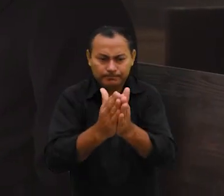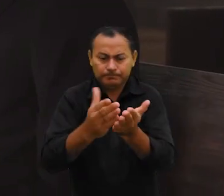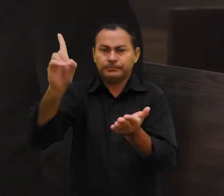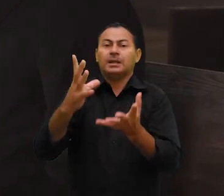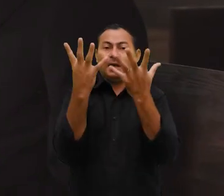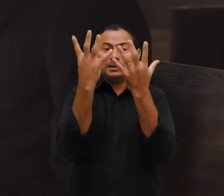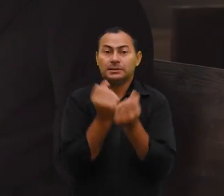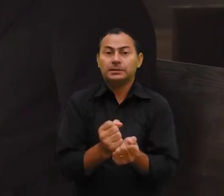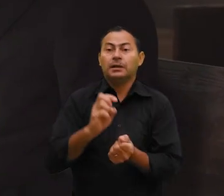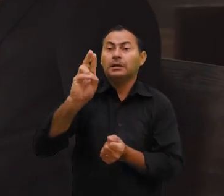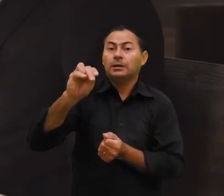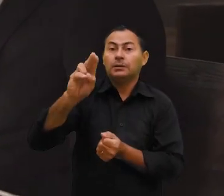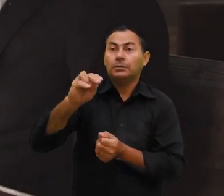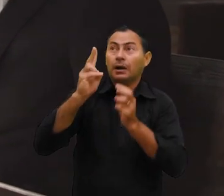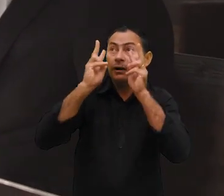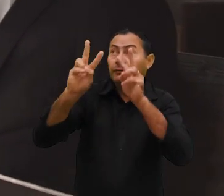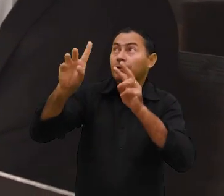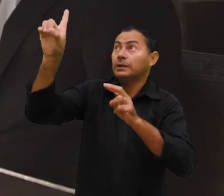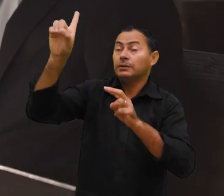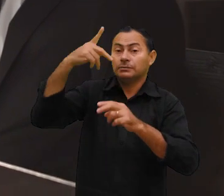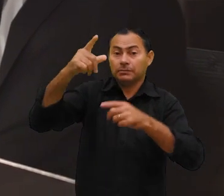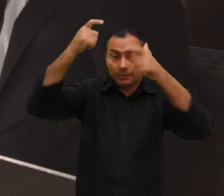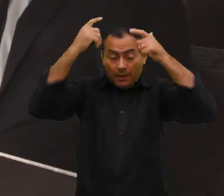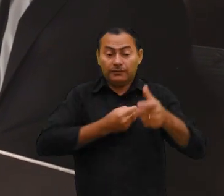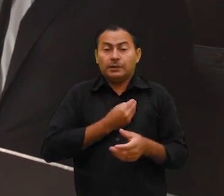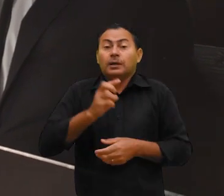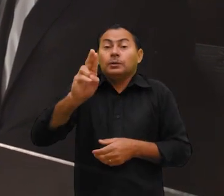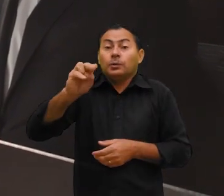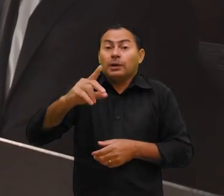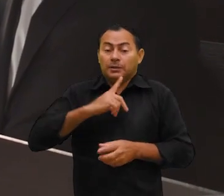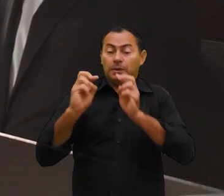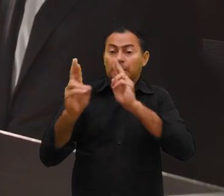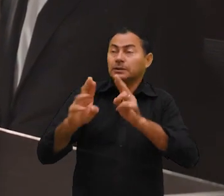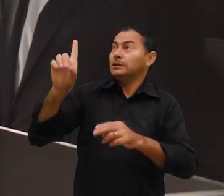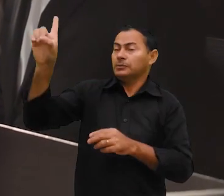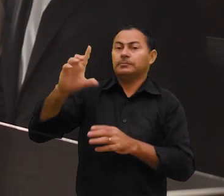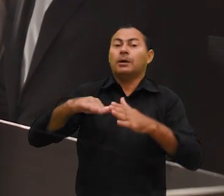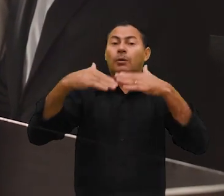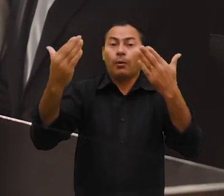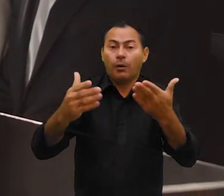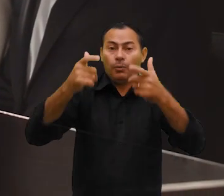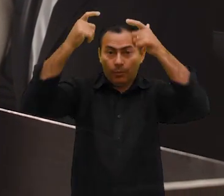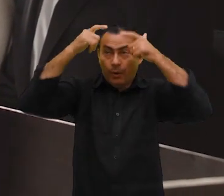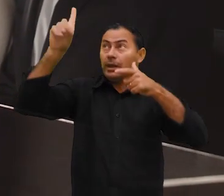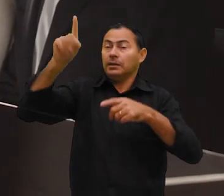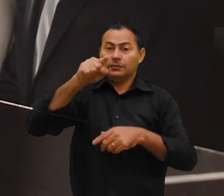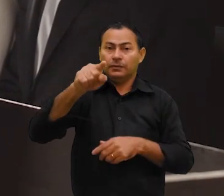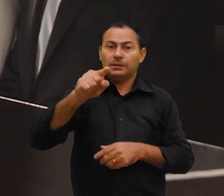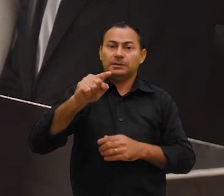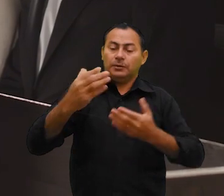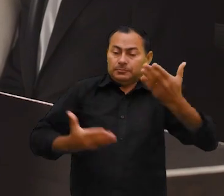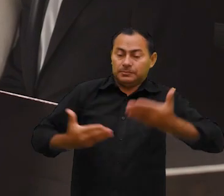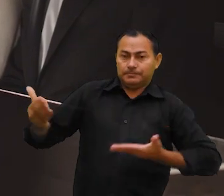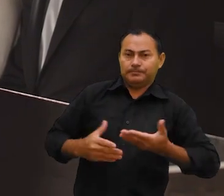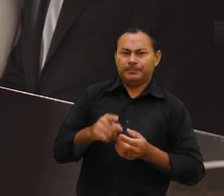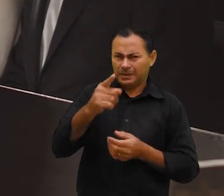de Deus, admite que jamais viu Deus como o rei da sua vida, nem jamais teve um relacionamento com Ele, no qual Ele é o rei e você